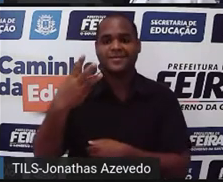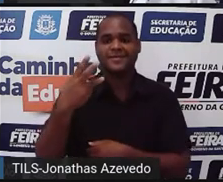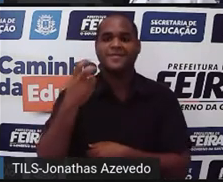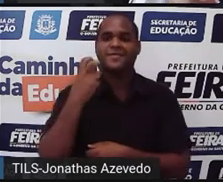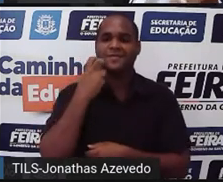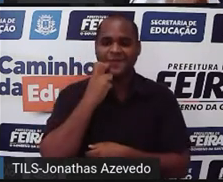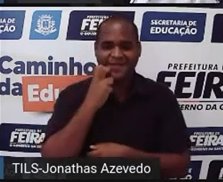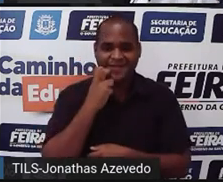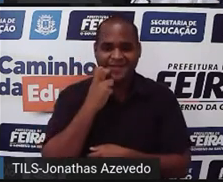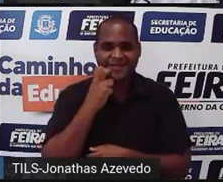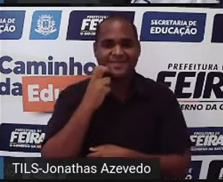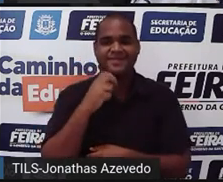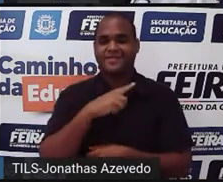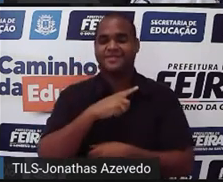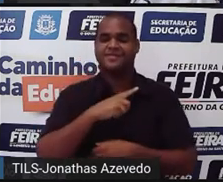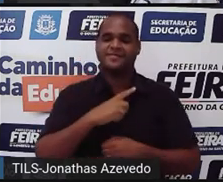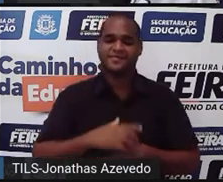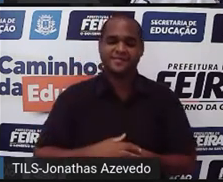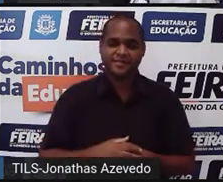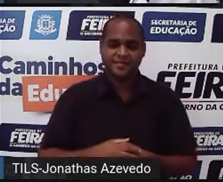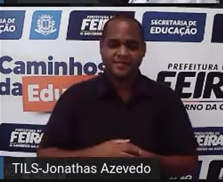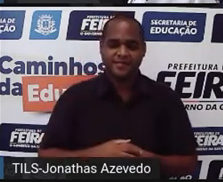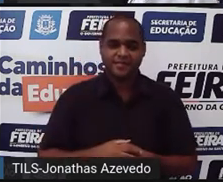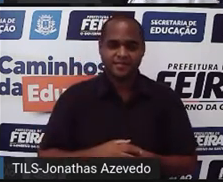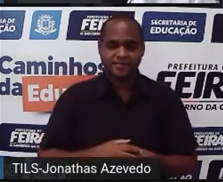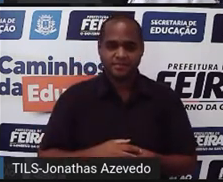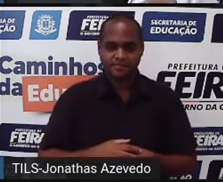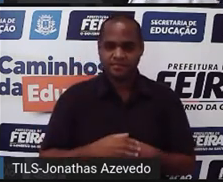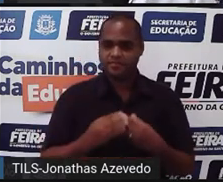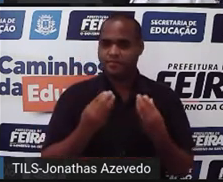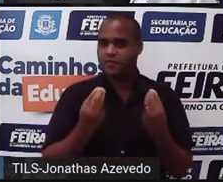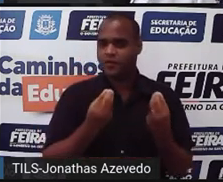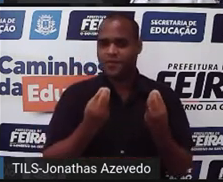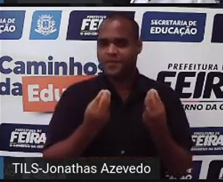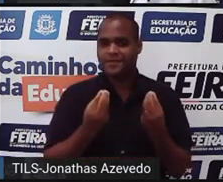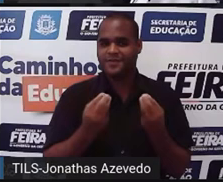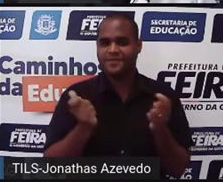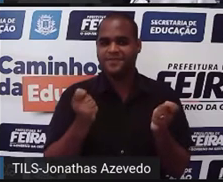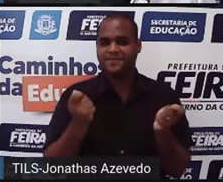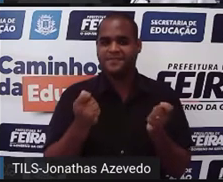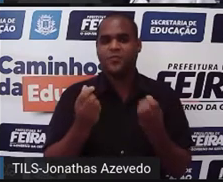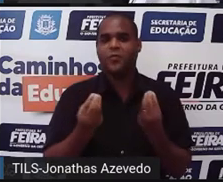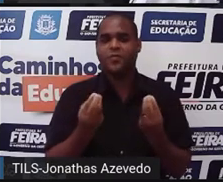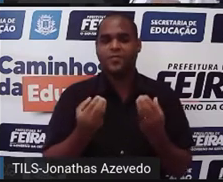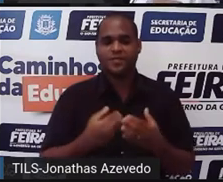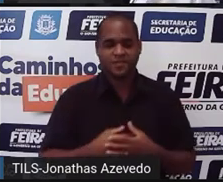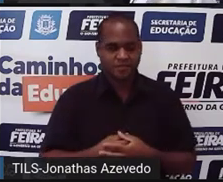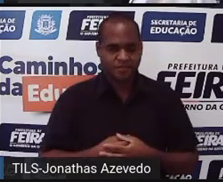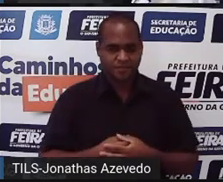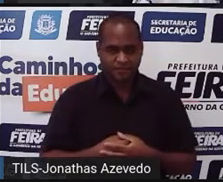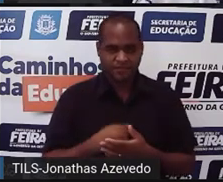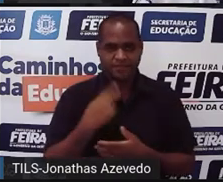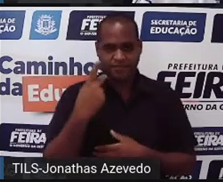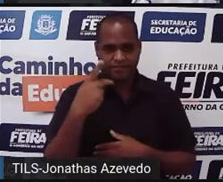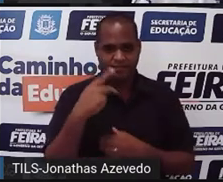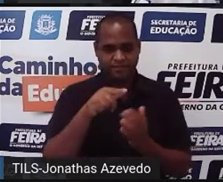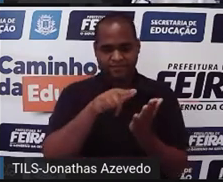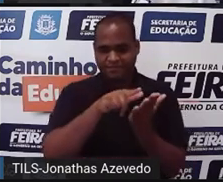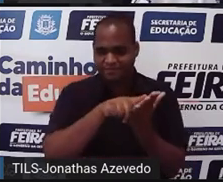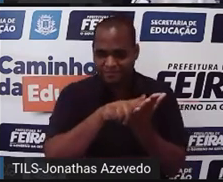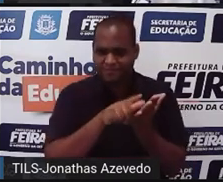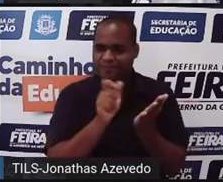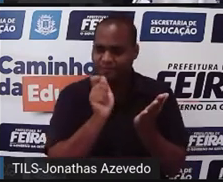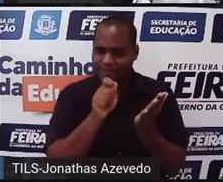pescados três peixes. Como isso é possível? Você pode até rascunhar,